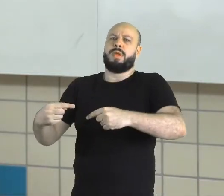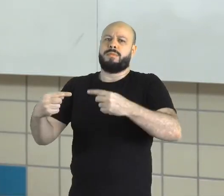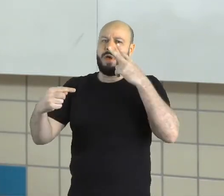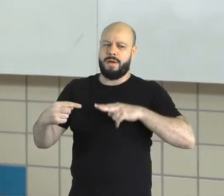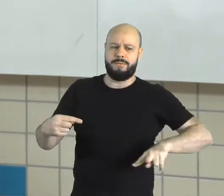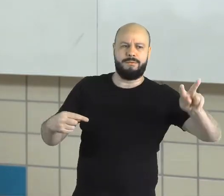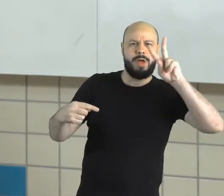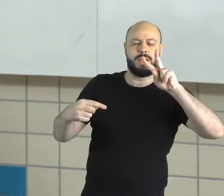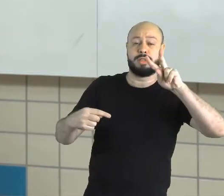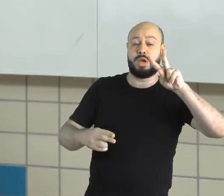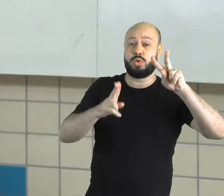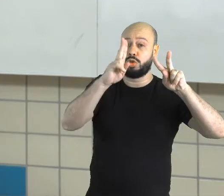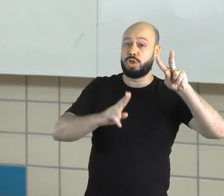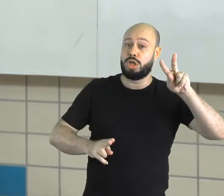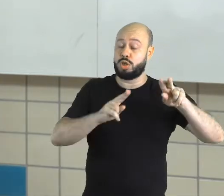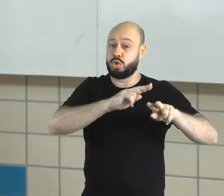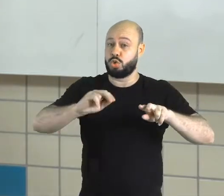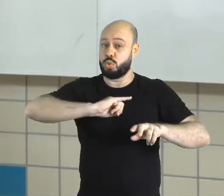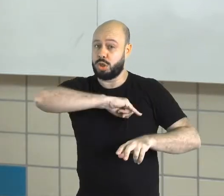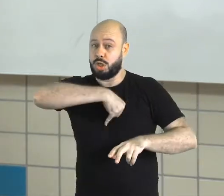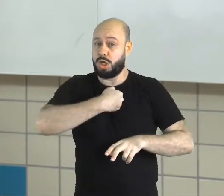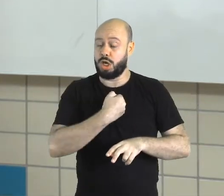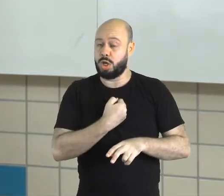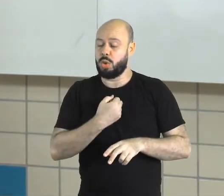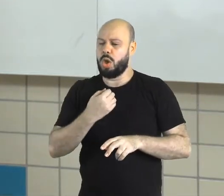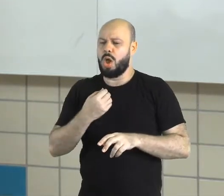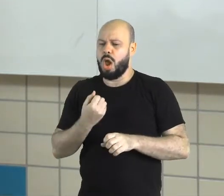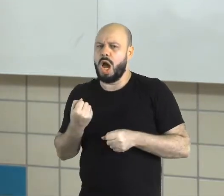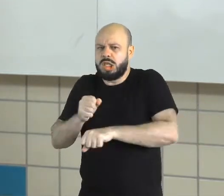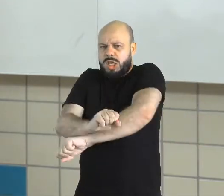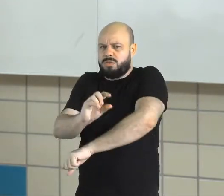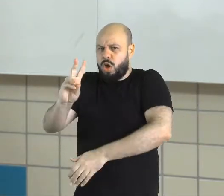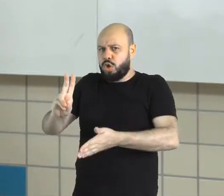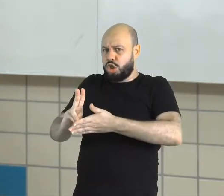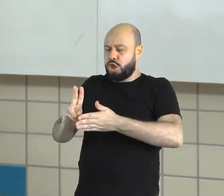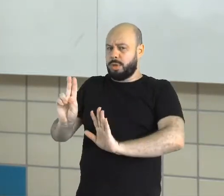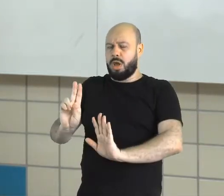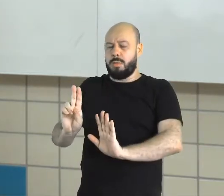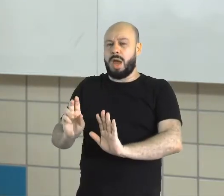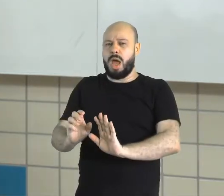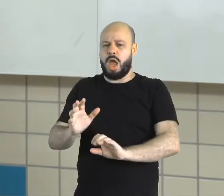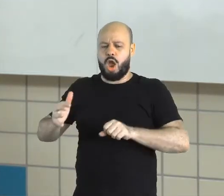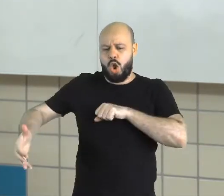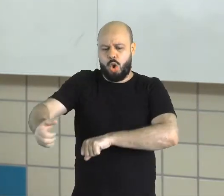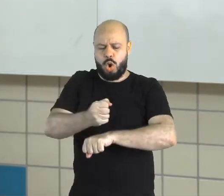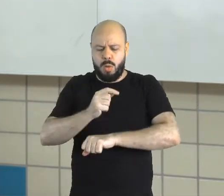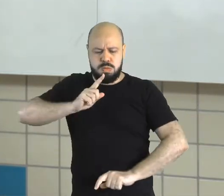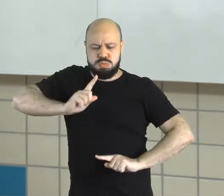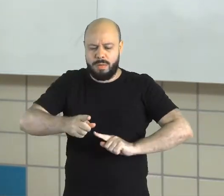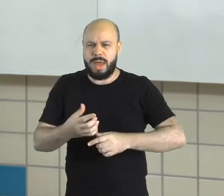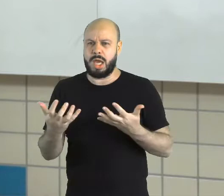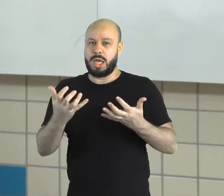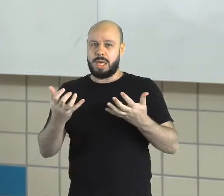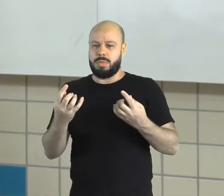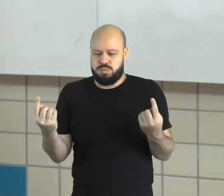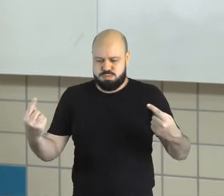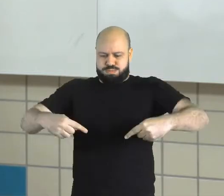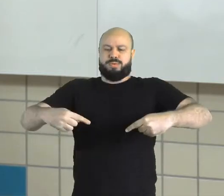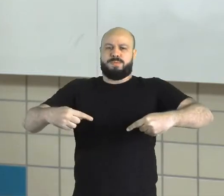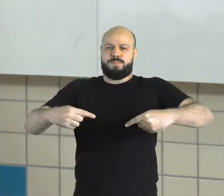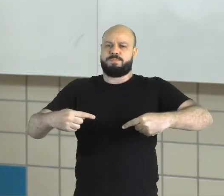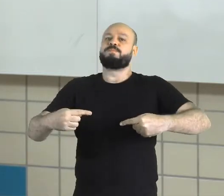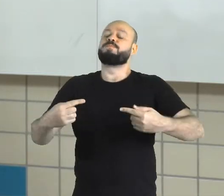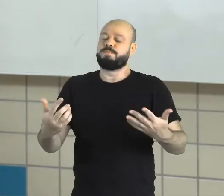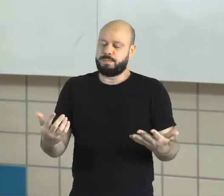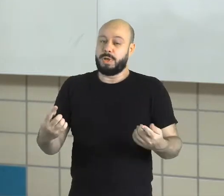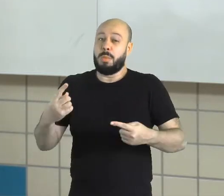do jesuíta e não deixar escravizar o indígena contra a visão do colonizador que vê, contra a visão do colonizador